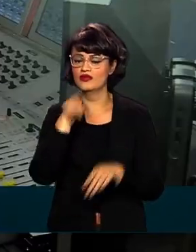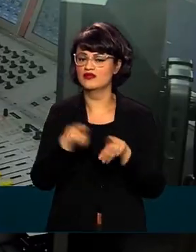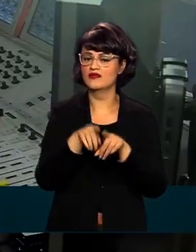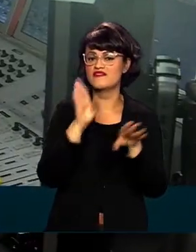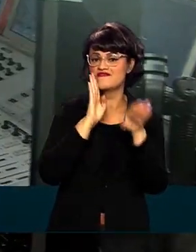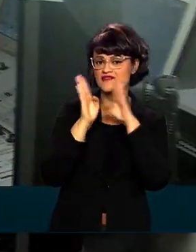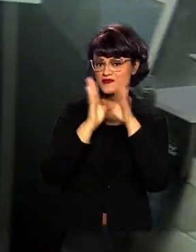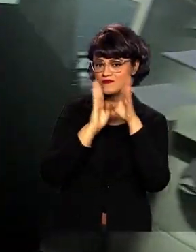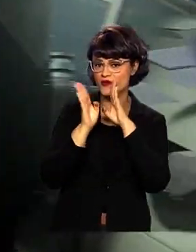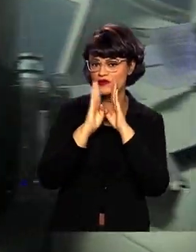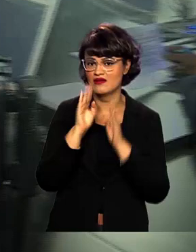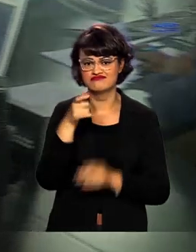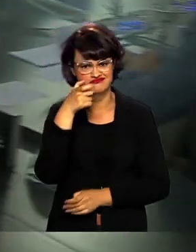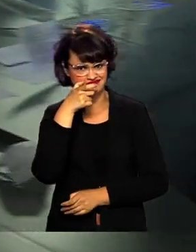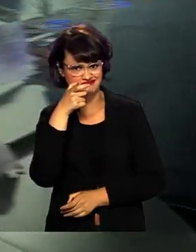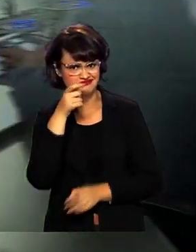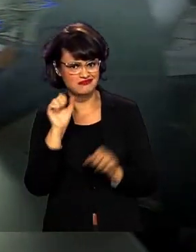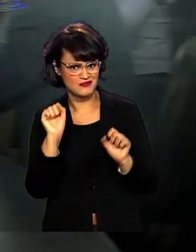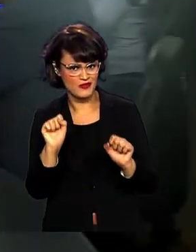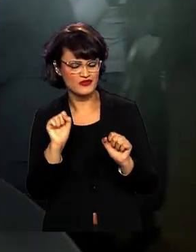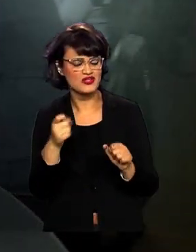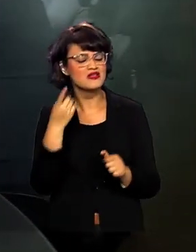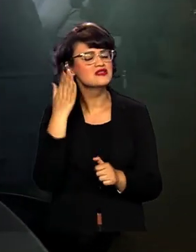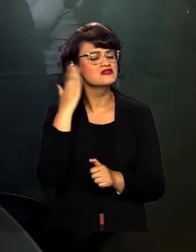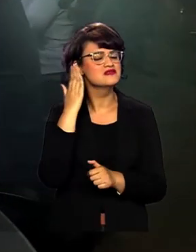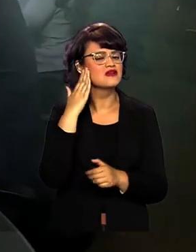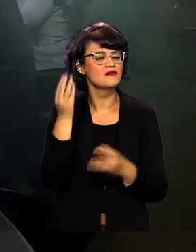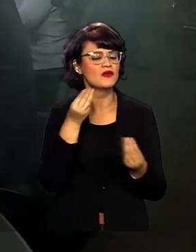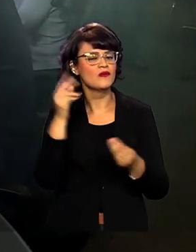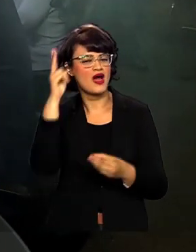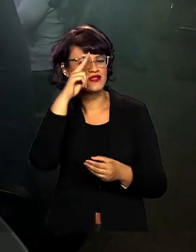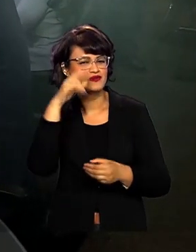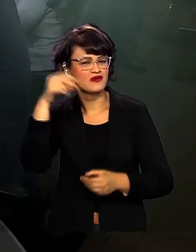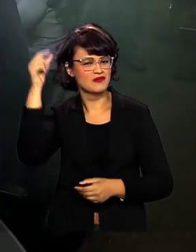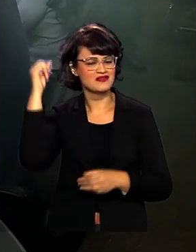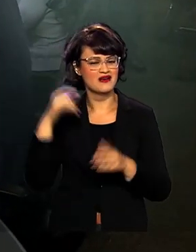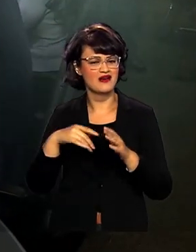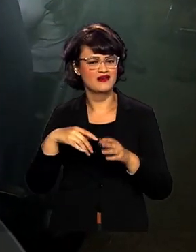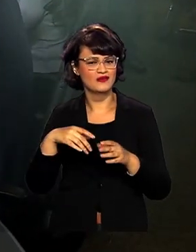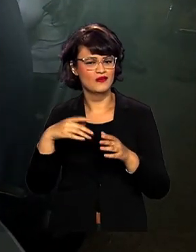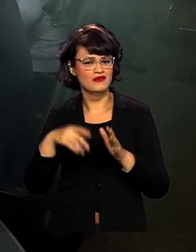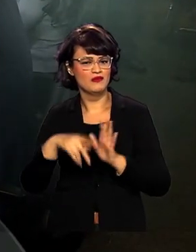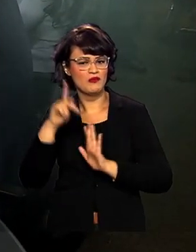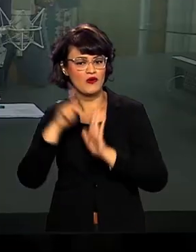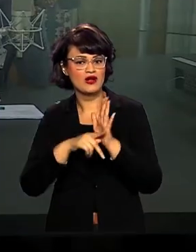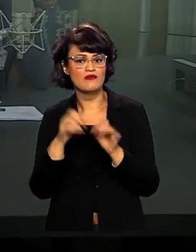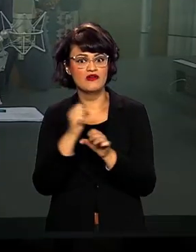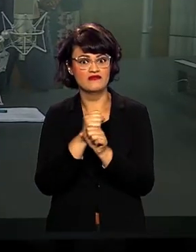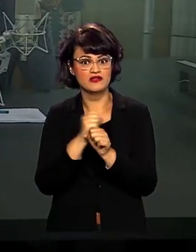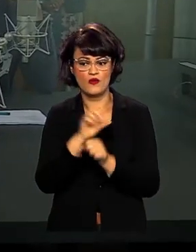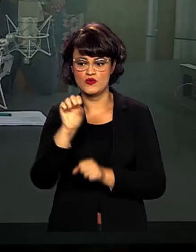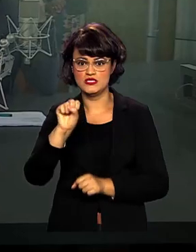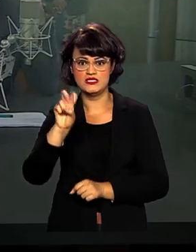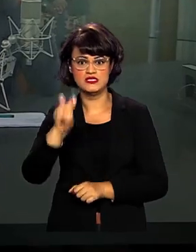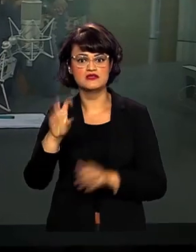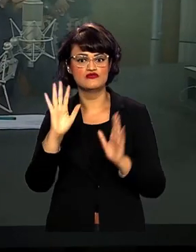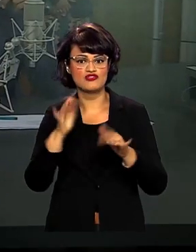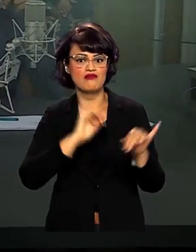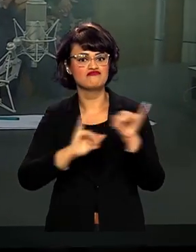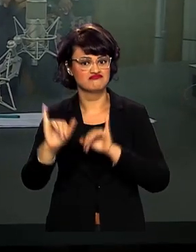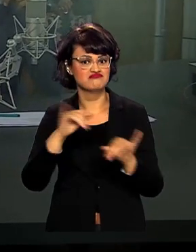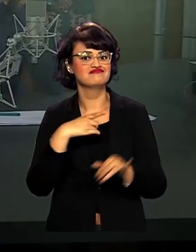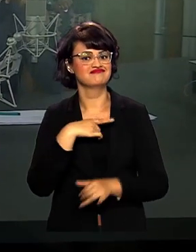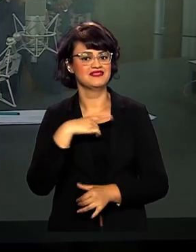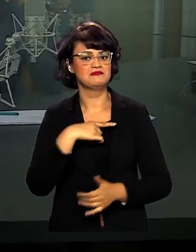Não deixe de acompanhar e conhecer um pouco mais da história da Voz do Brasil, 85 anos de informação.